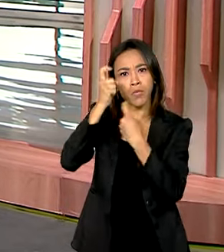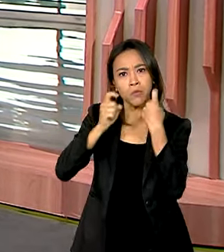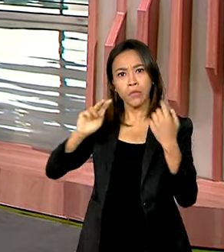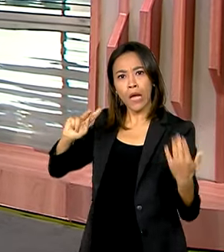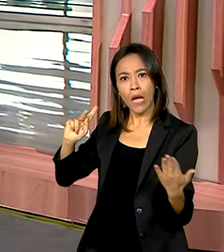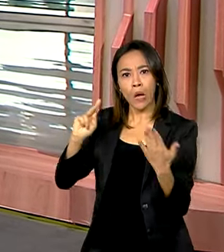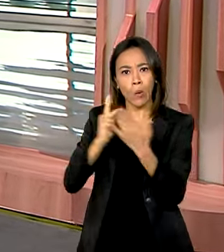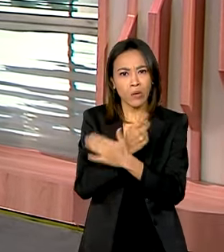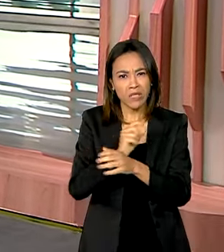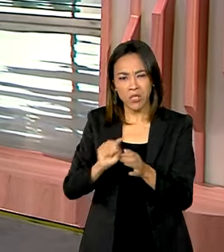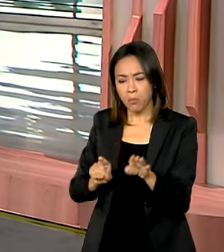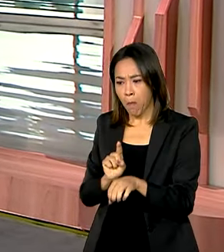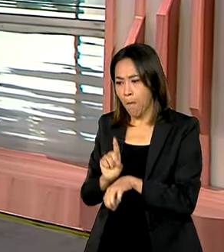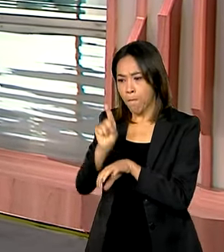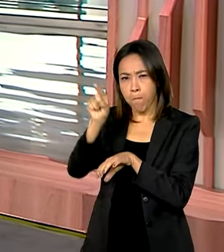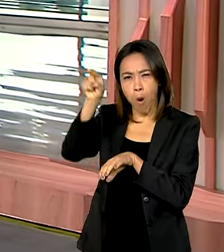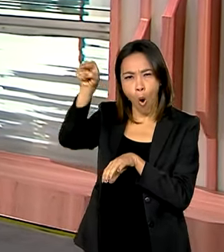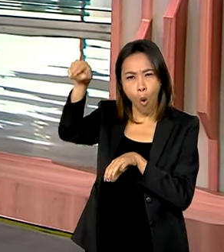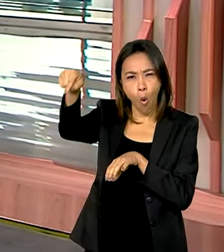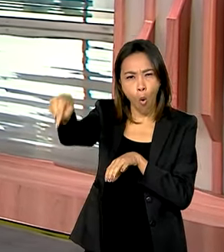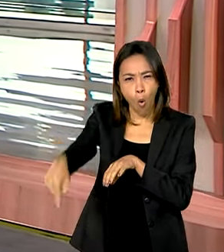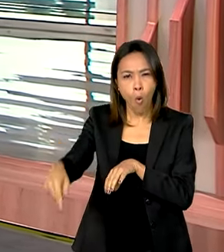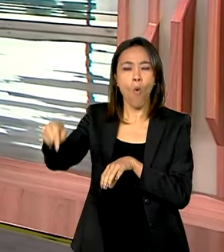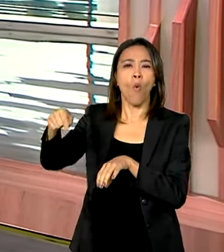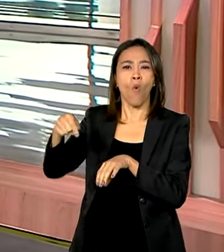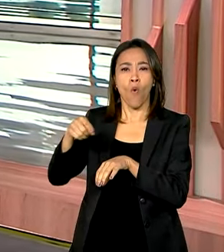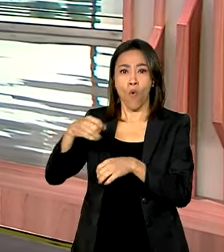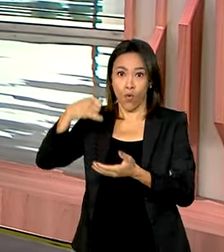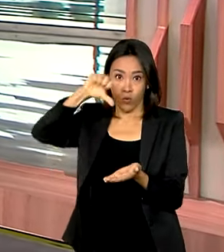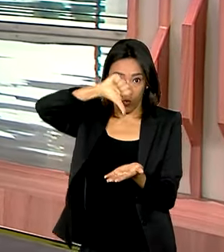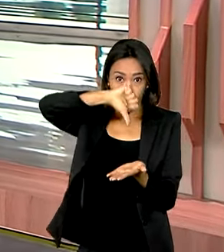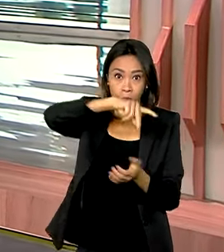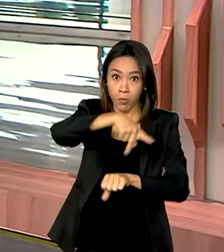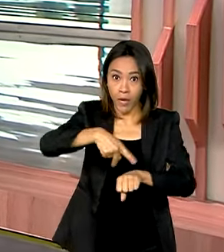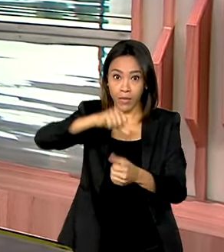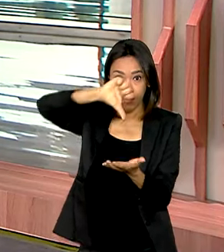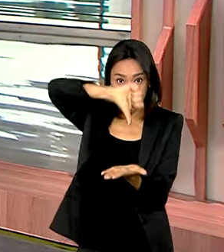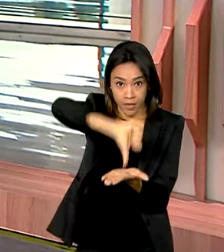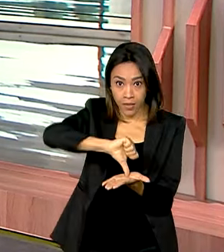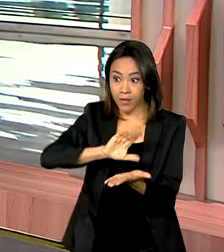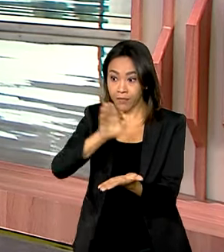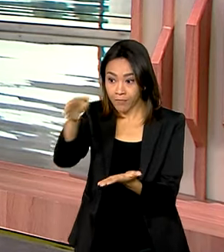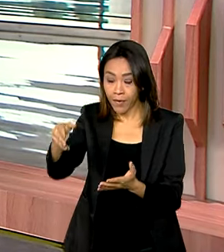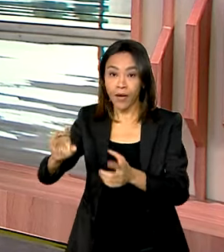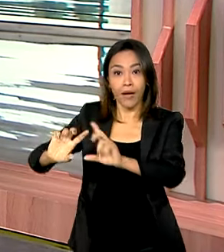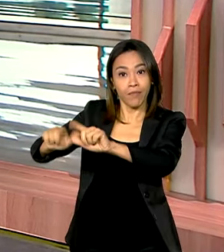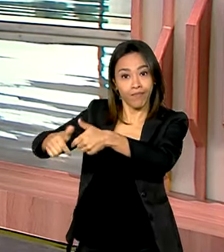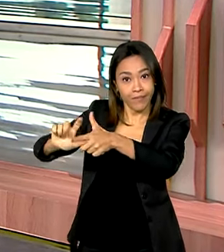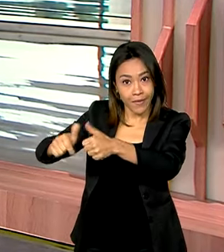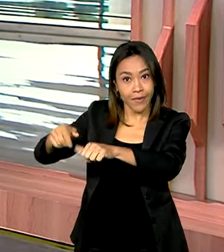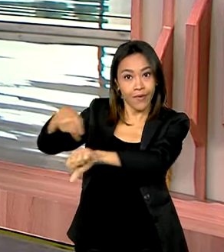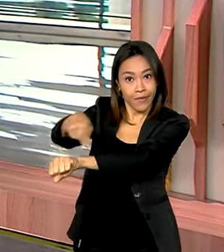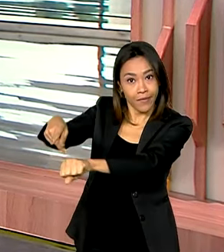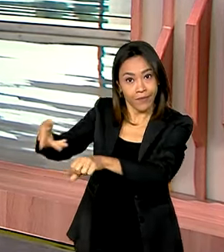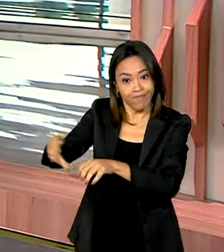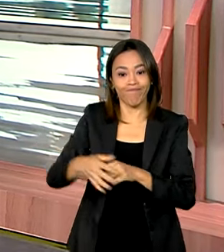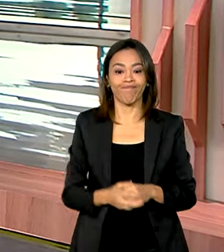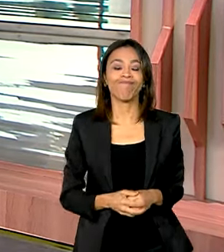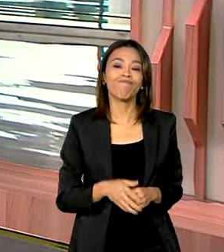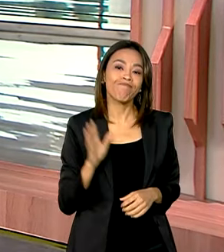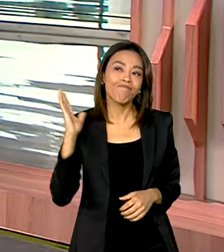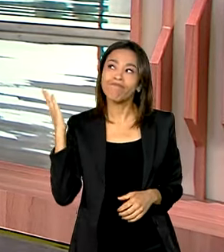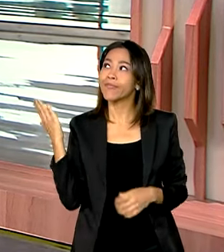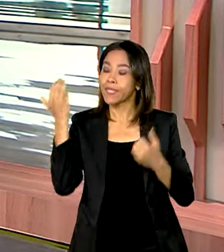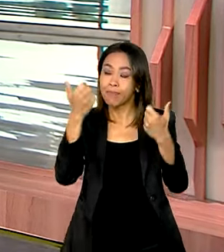Irã a Israel. Márcia Fernandes conta ao vivo para a gente. Bem-vinda de volta, Márcia. Oi, Vanessa. Pois é, o governo